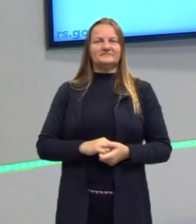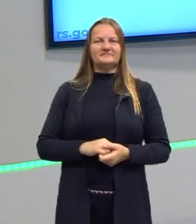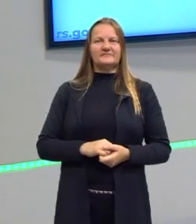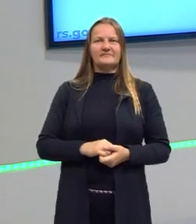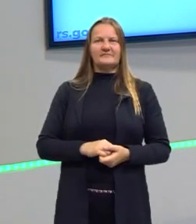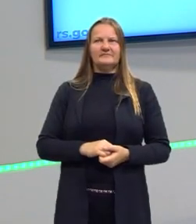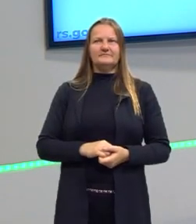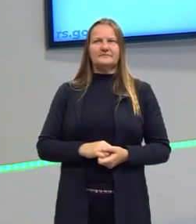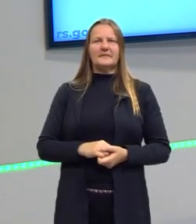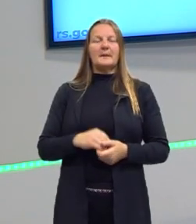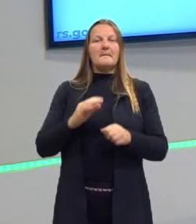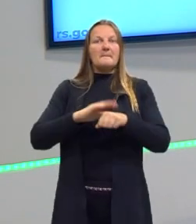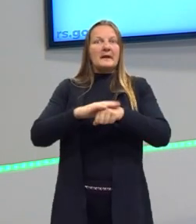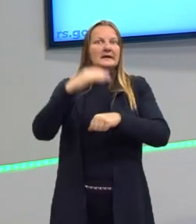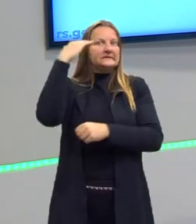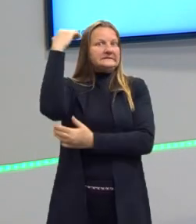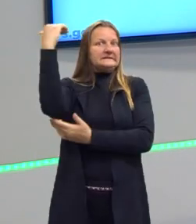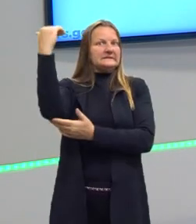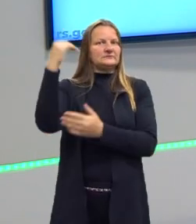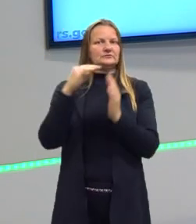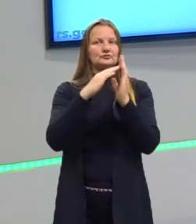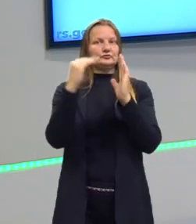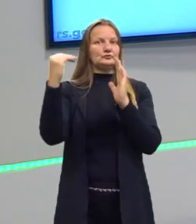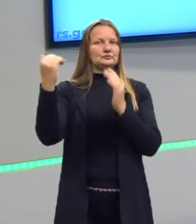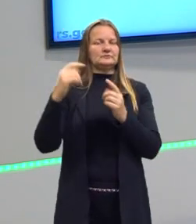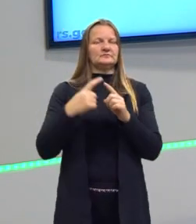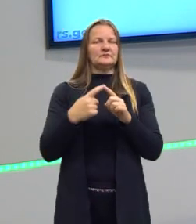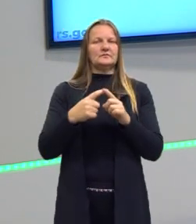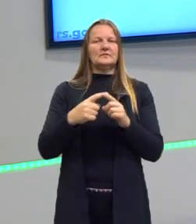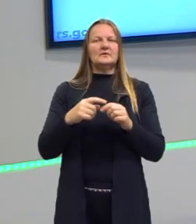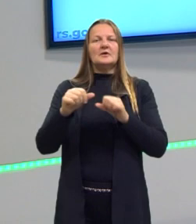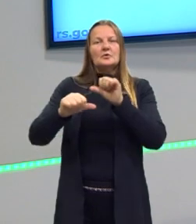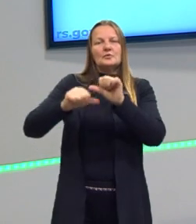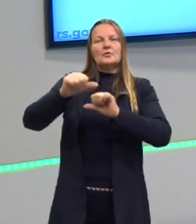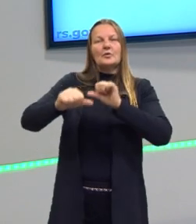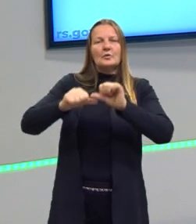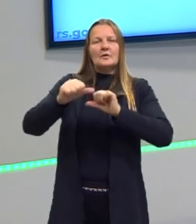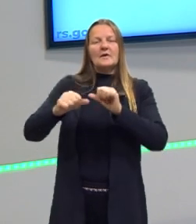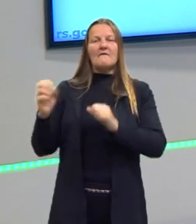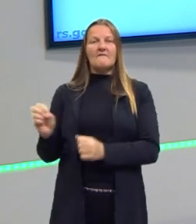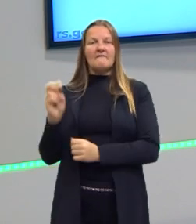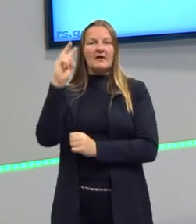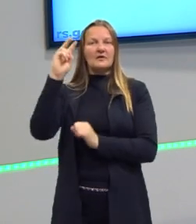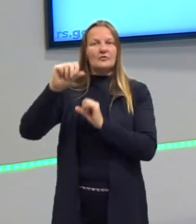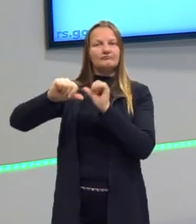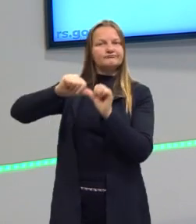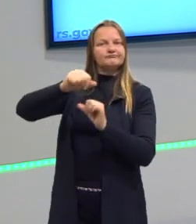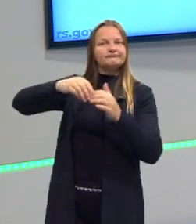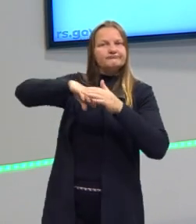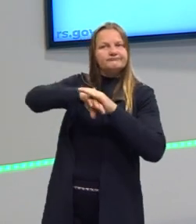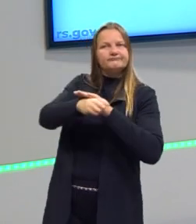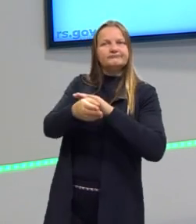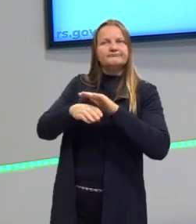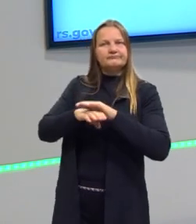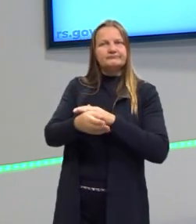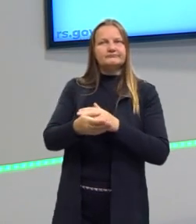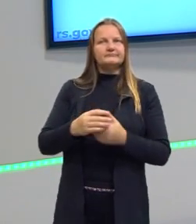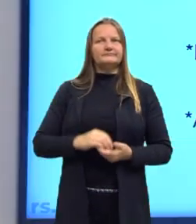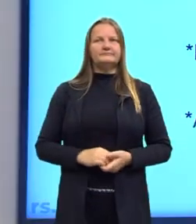por status. E se nós temos essa troca, é porque de um lado na sociedade há essa condição de compra.